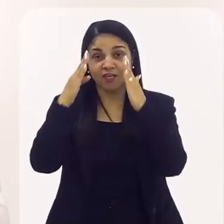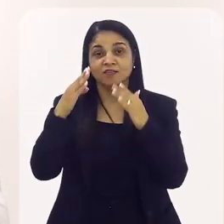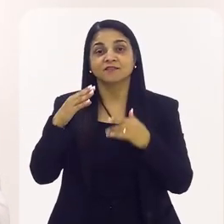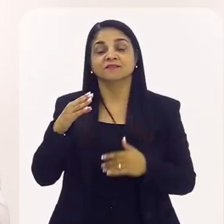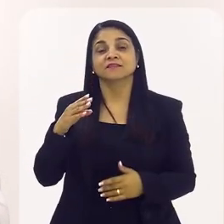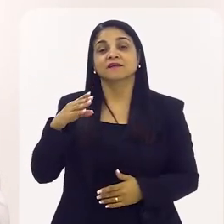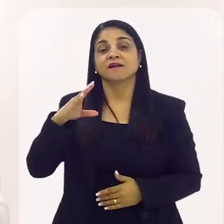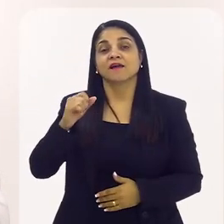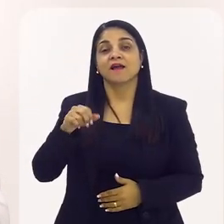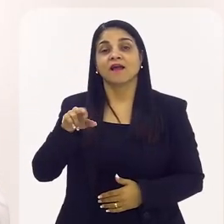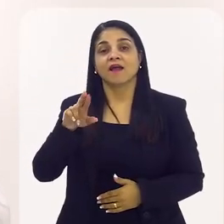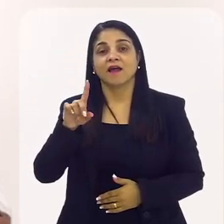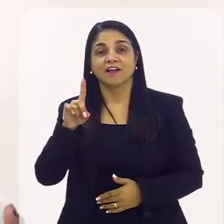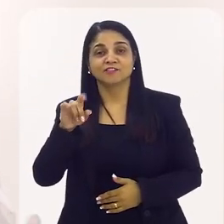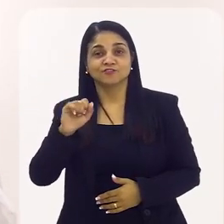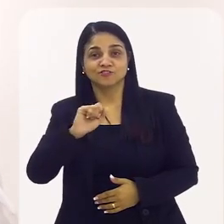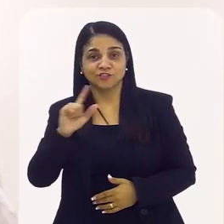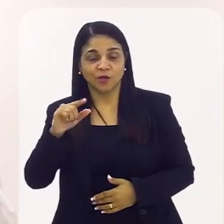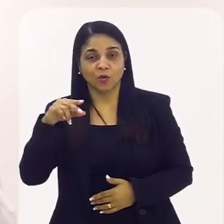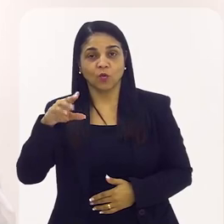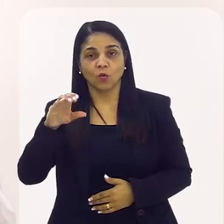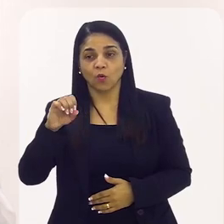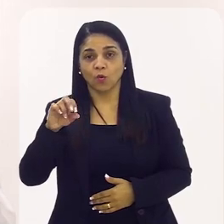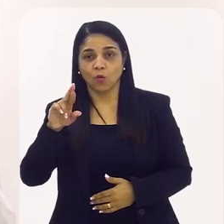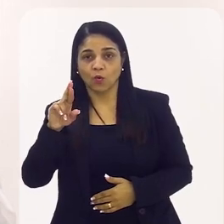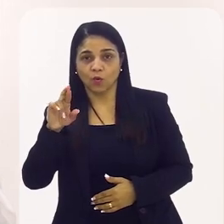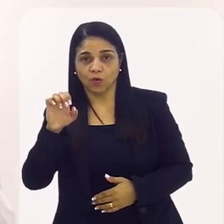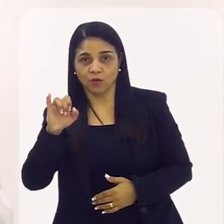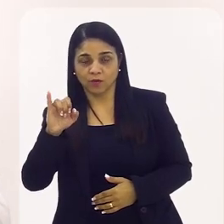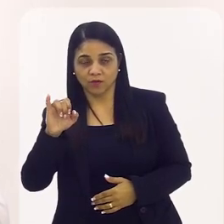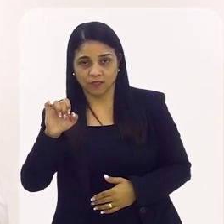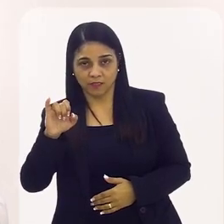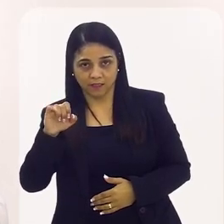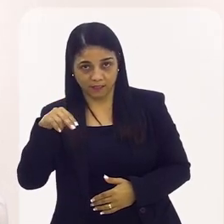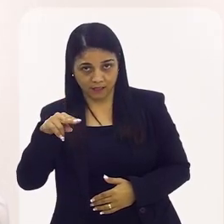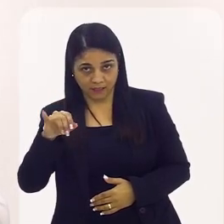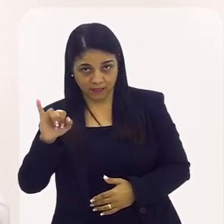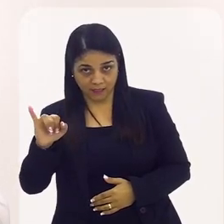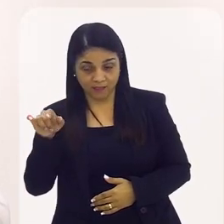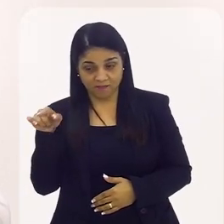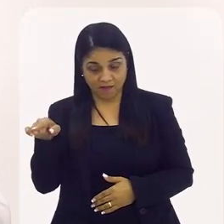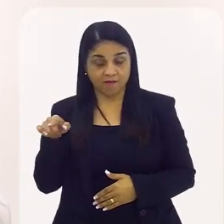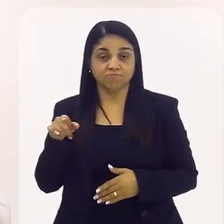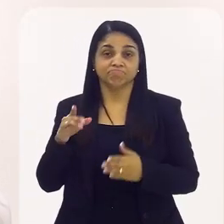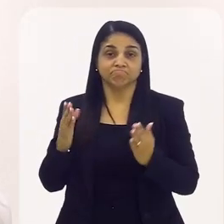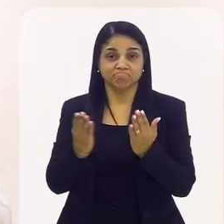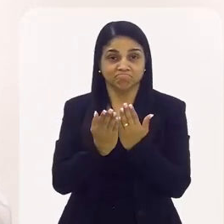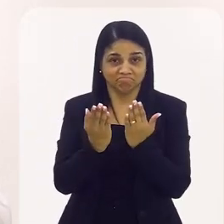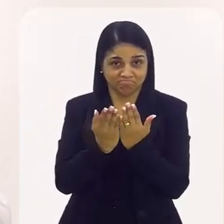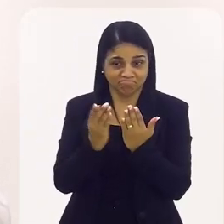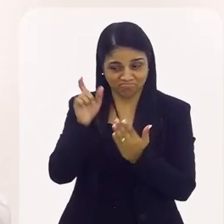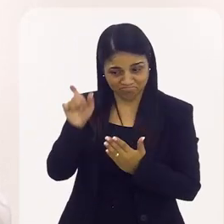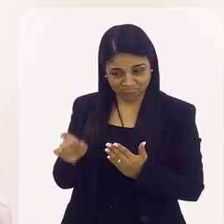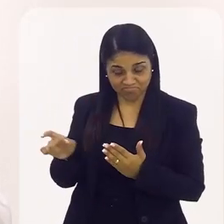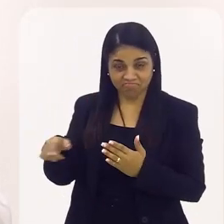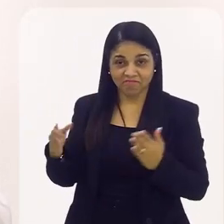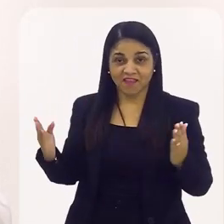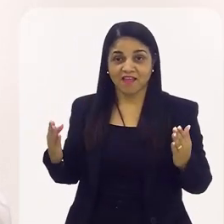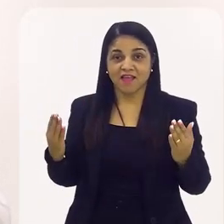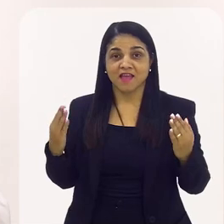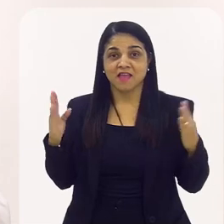ali, e estava a Leny como representante evangélica e a Madre